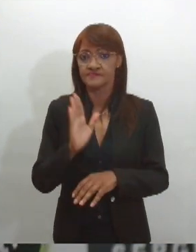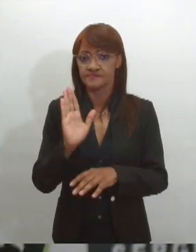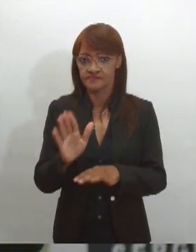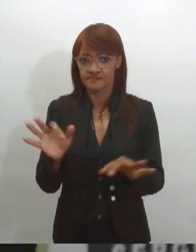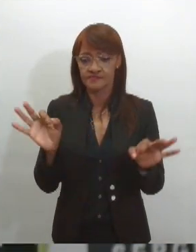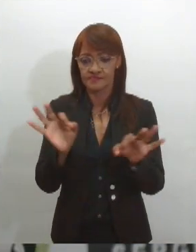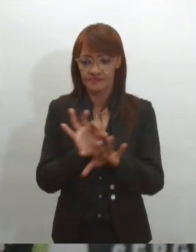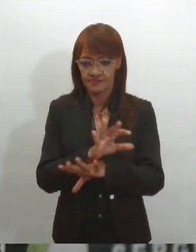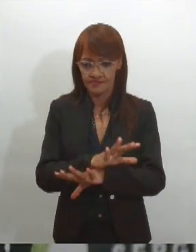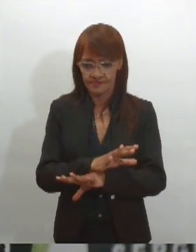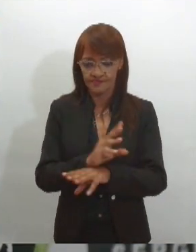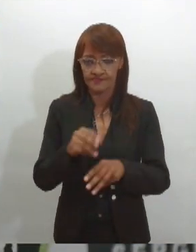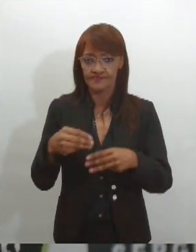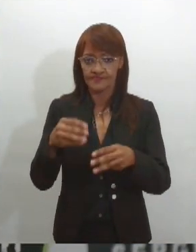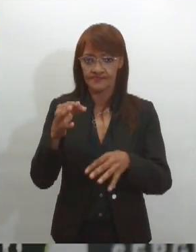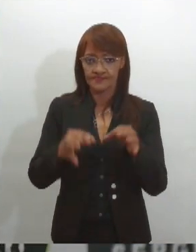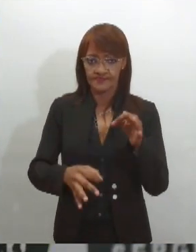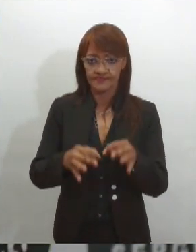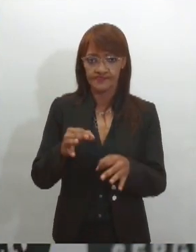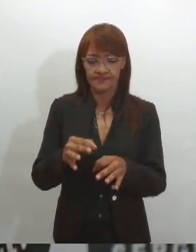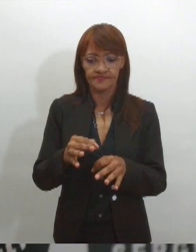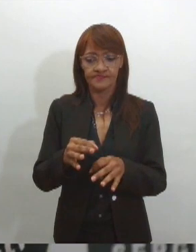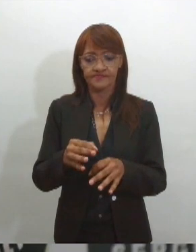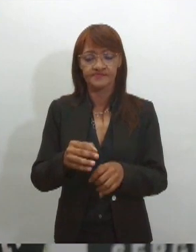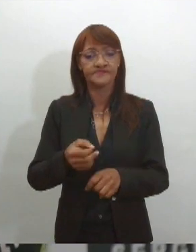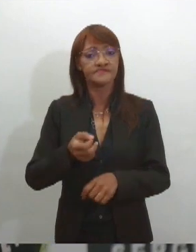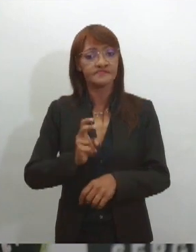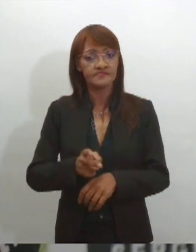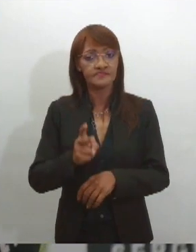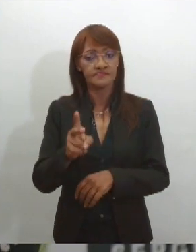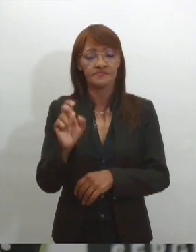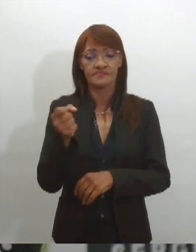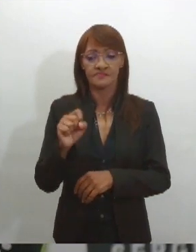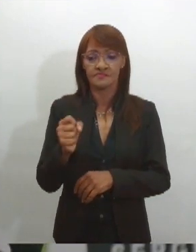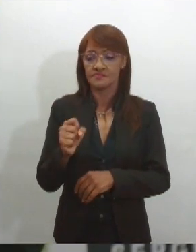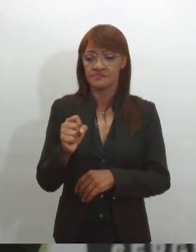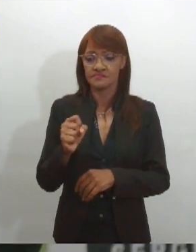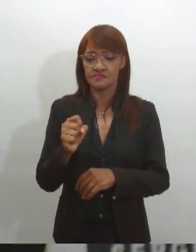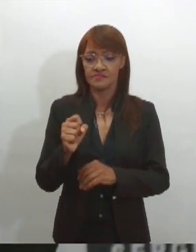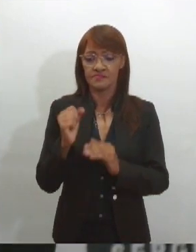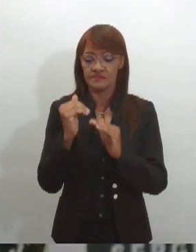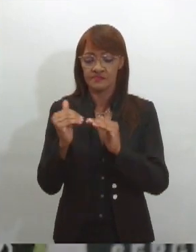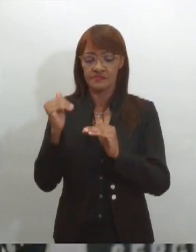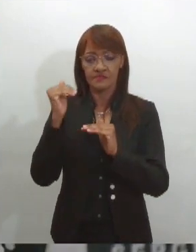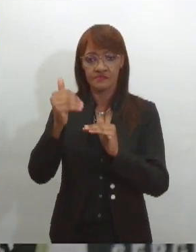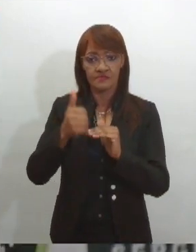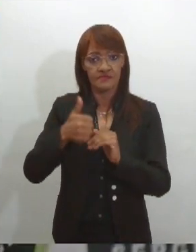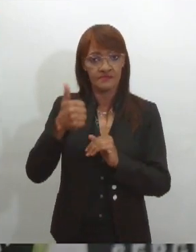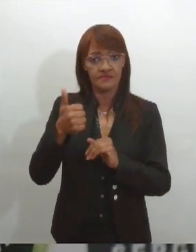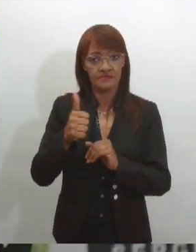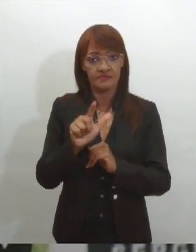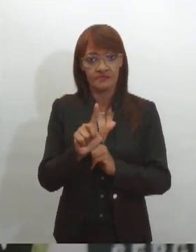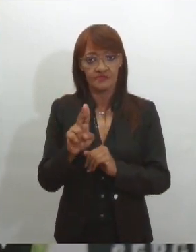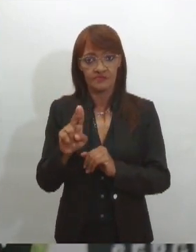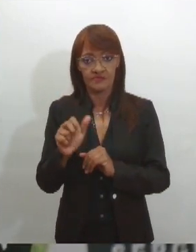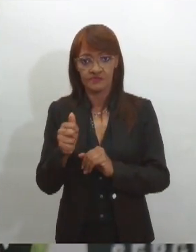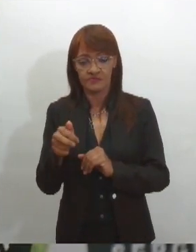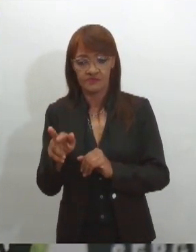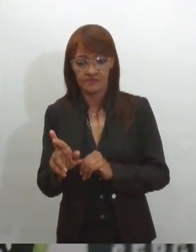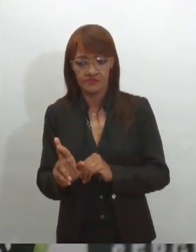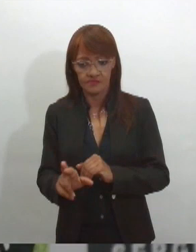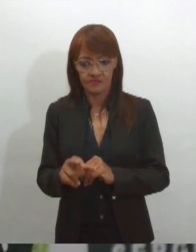Sergipe continuou em primeiro lugar no ano de 2023, fechando o ano com redução de